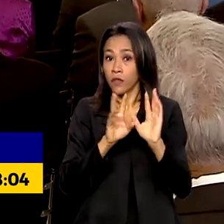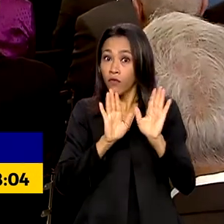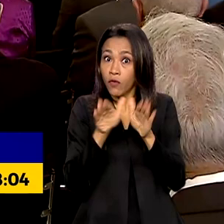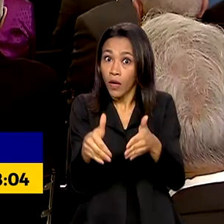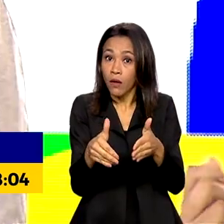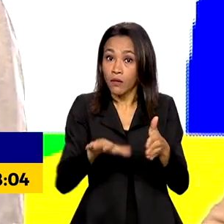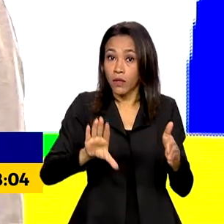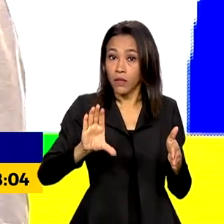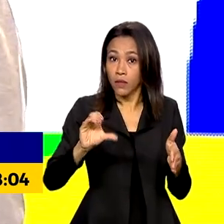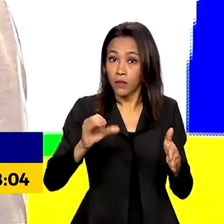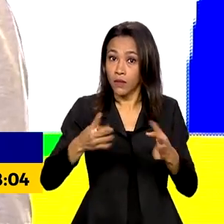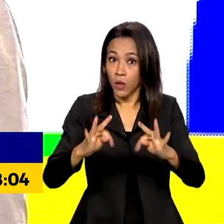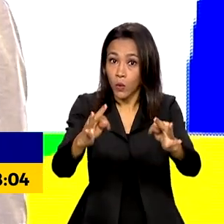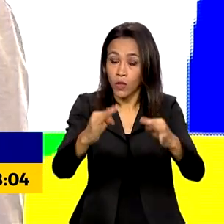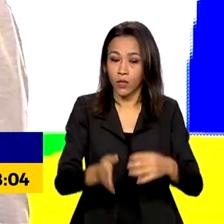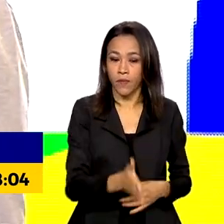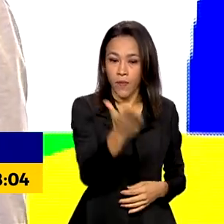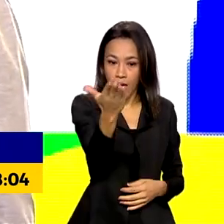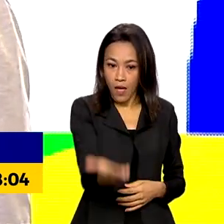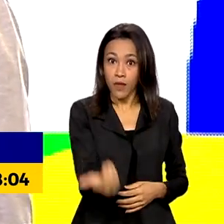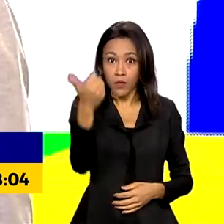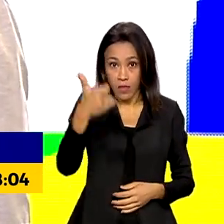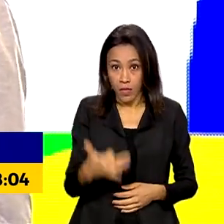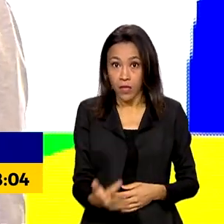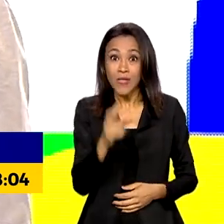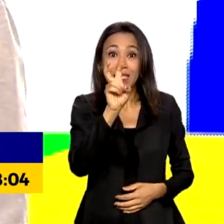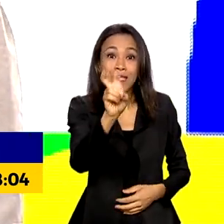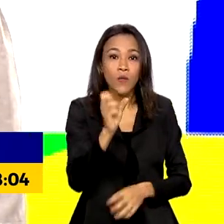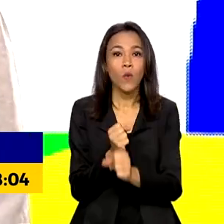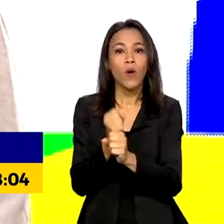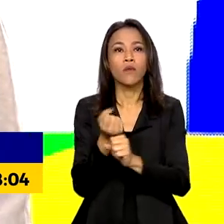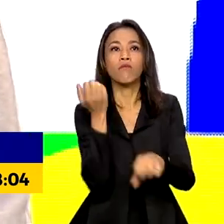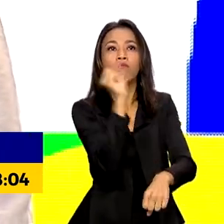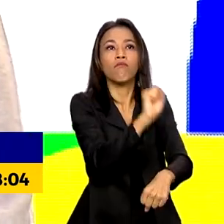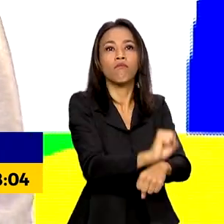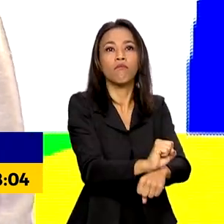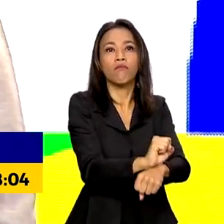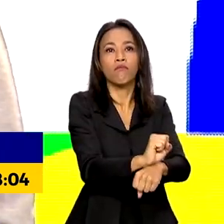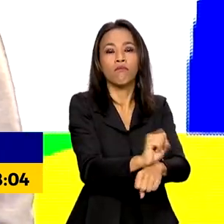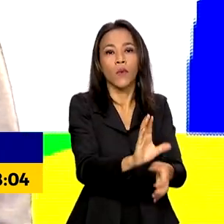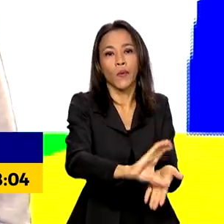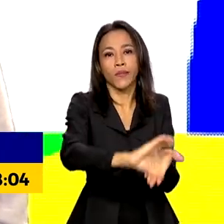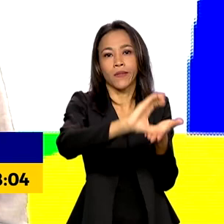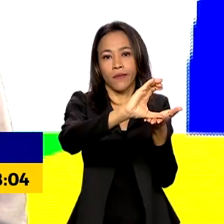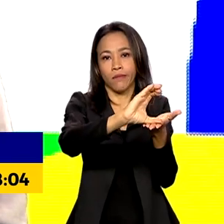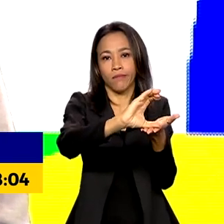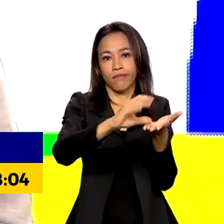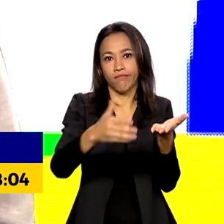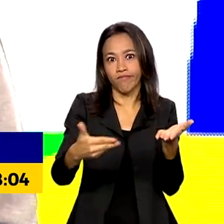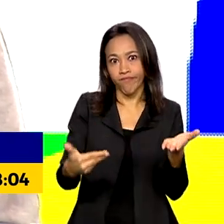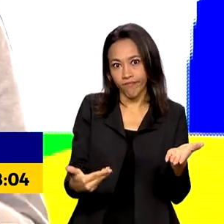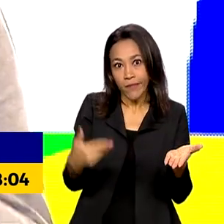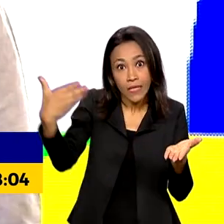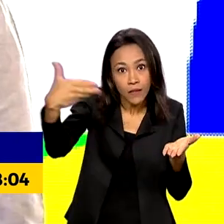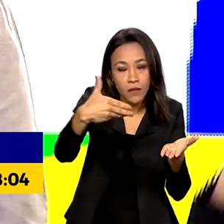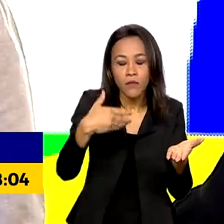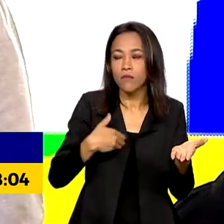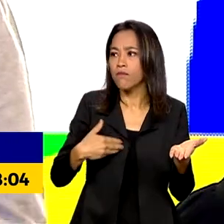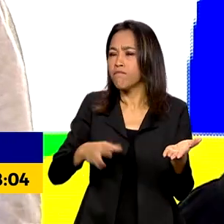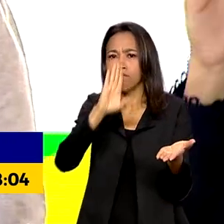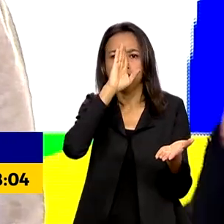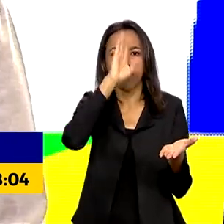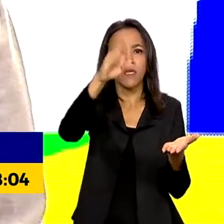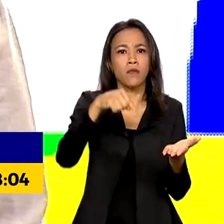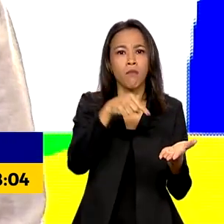tecnologia. São cinco anos sem esse conselho funcionar, que é, nada mais nada menos, o principal fórum de